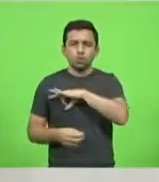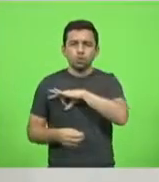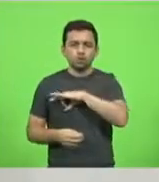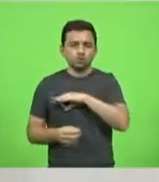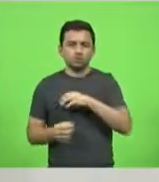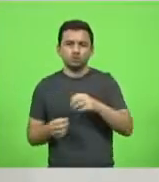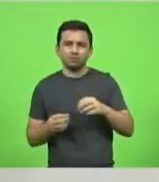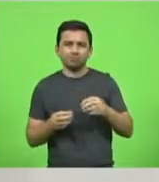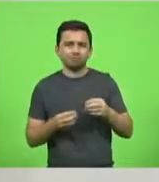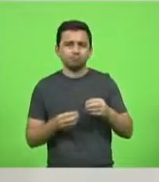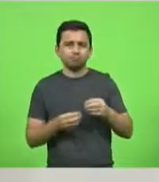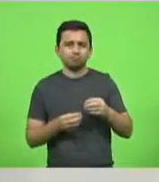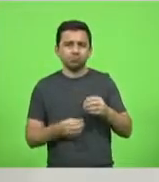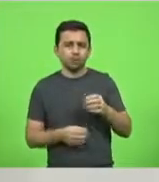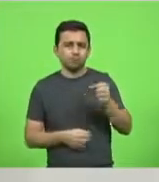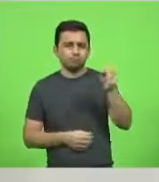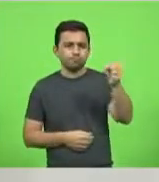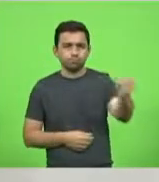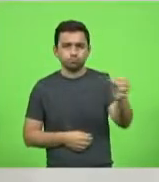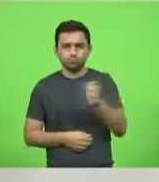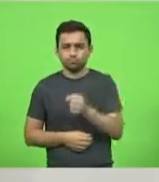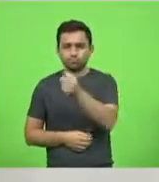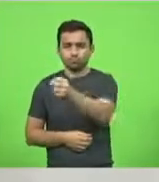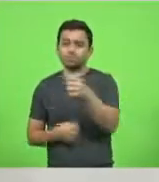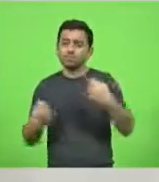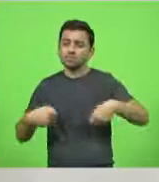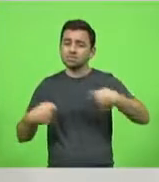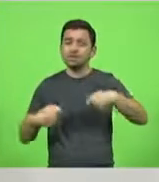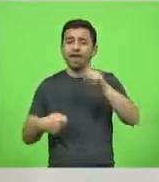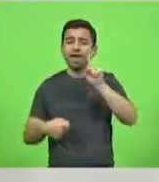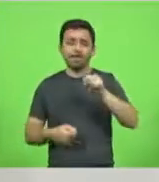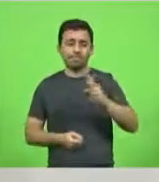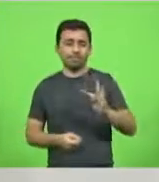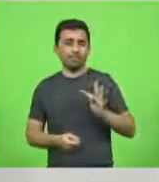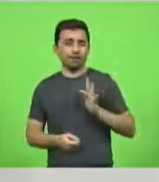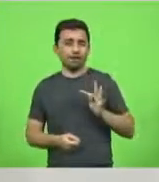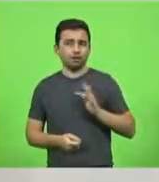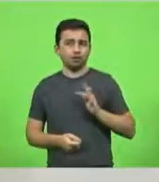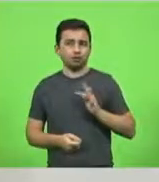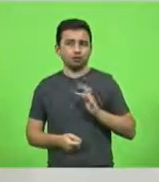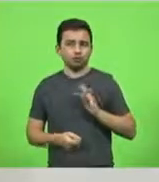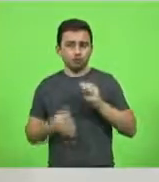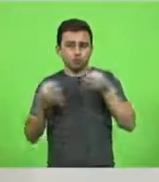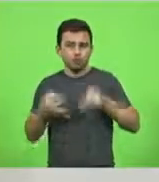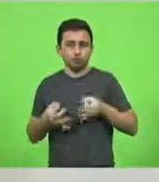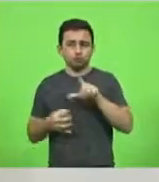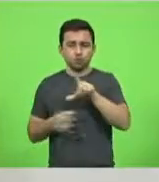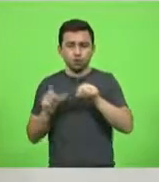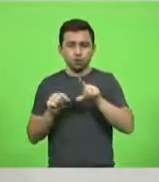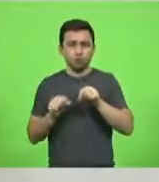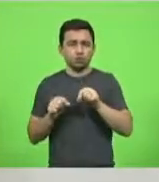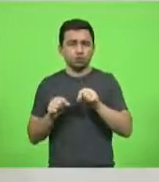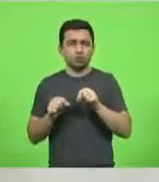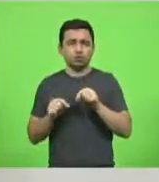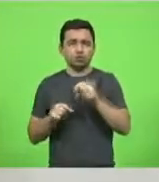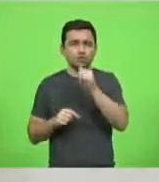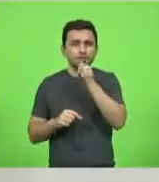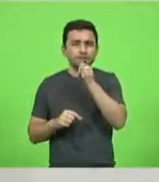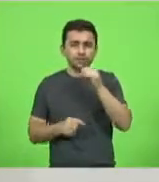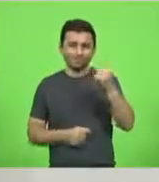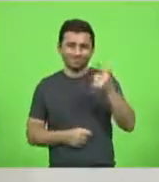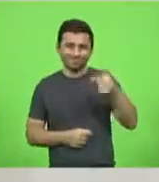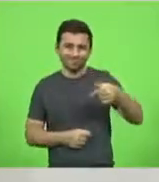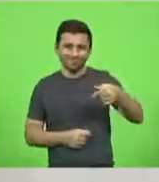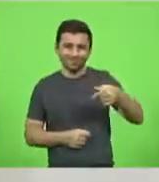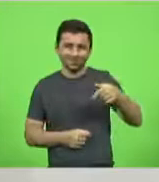de forma técnica e não por indicação política, porque é discrepante. Vou usar um exemplo. 17º Batalhão, Batalhão